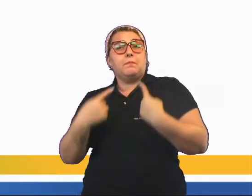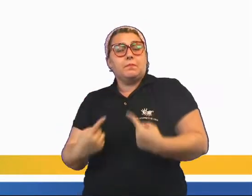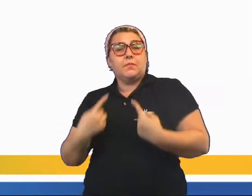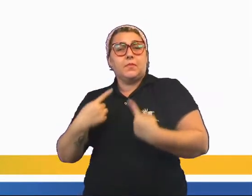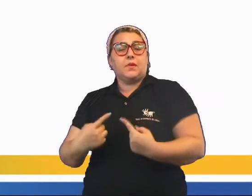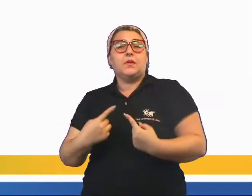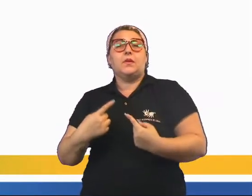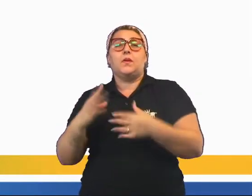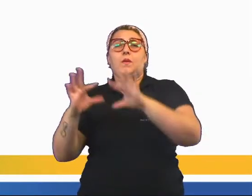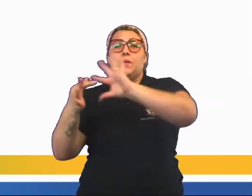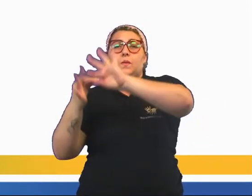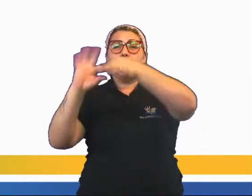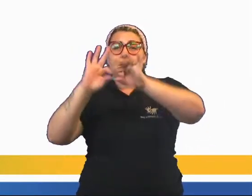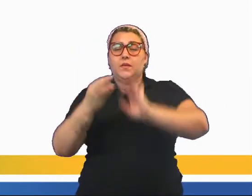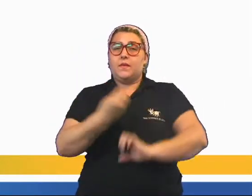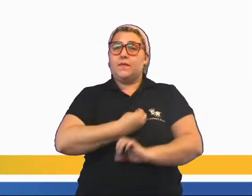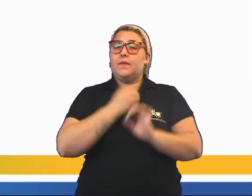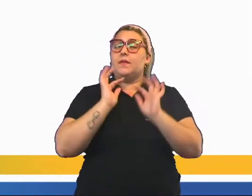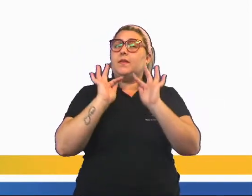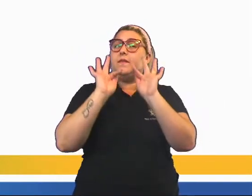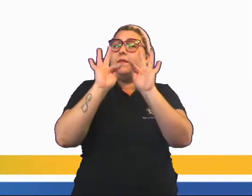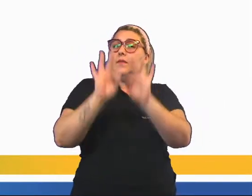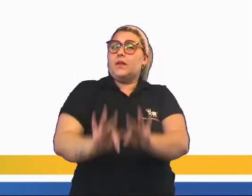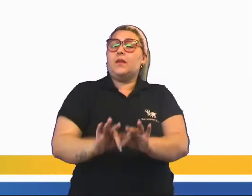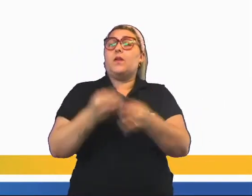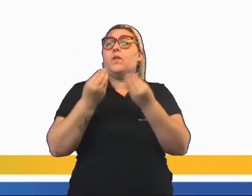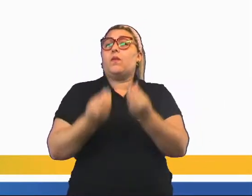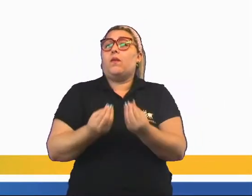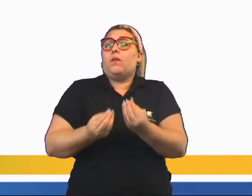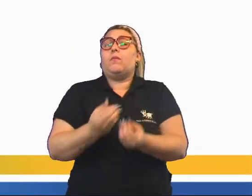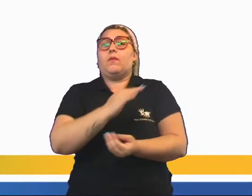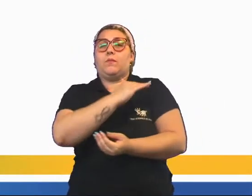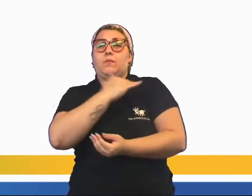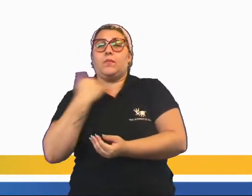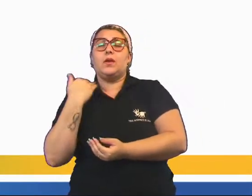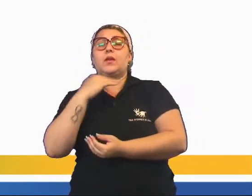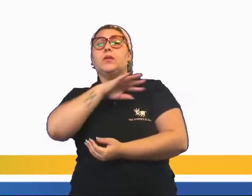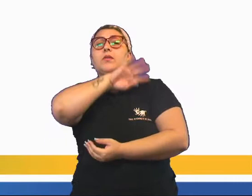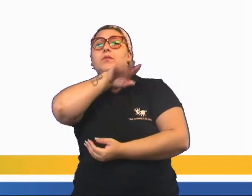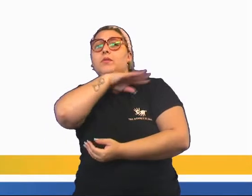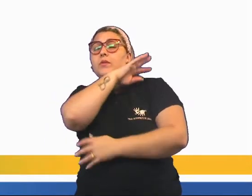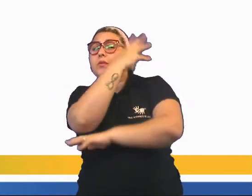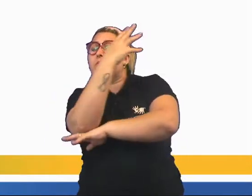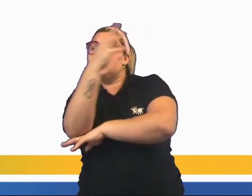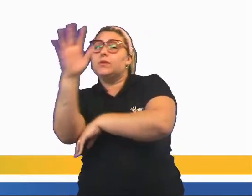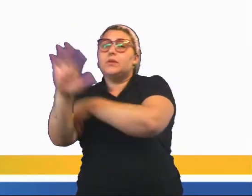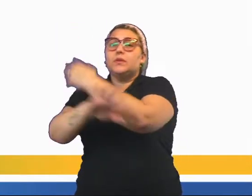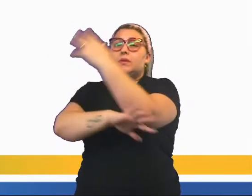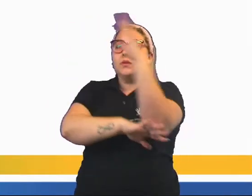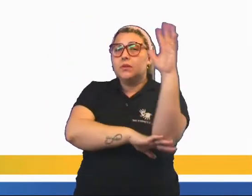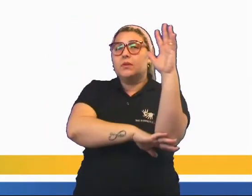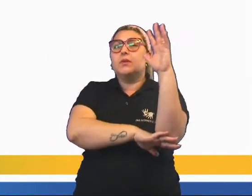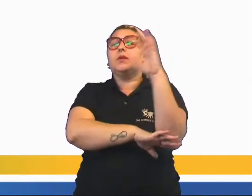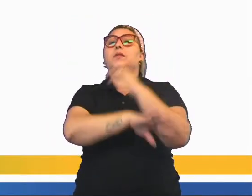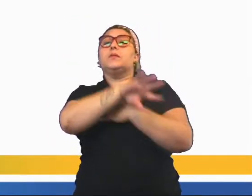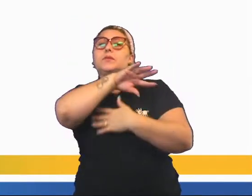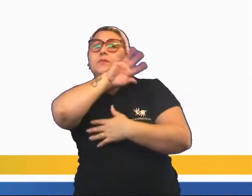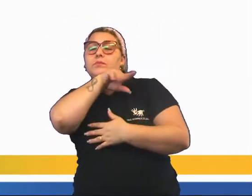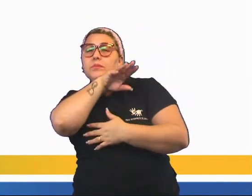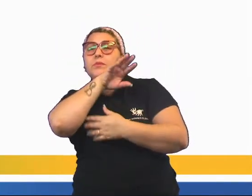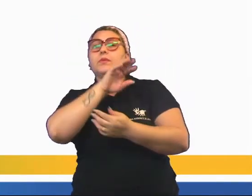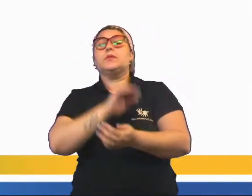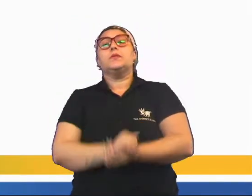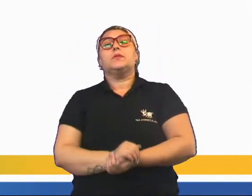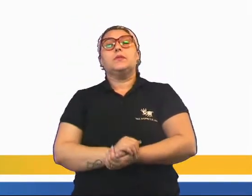que o ciclo da vida termina com a morte, seja do ser humano, seja um dos animais, seja um dos vegetais, tá?